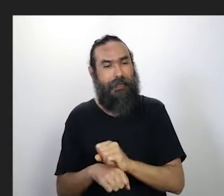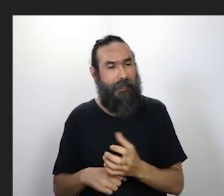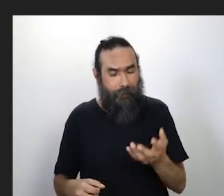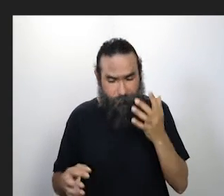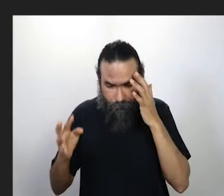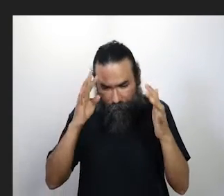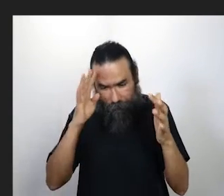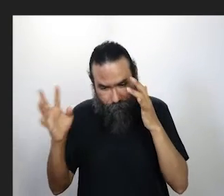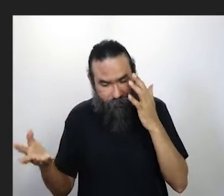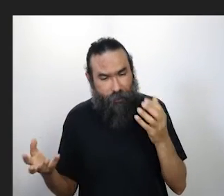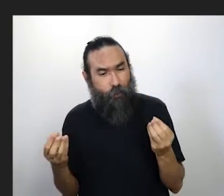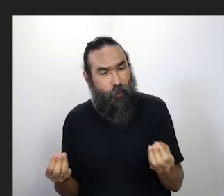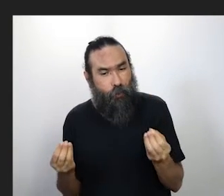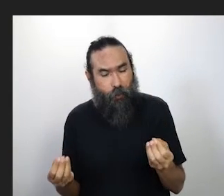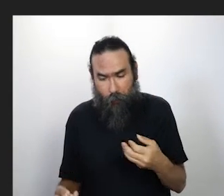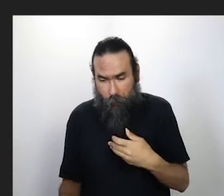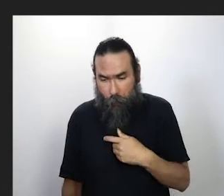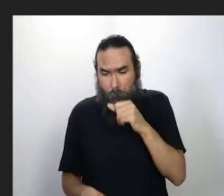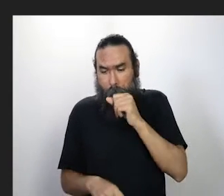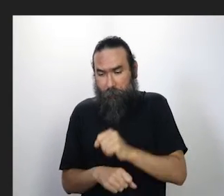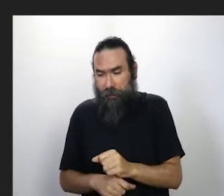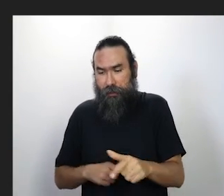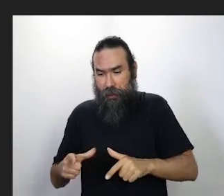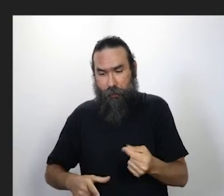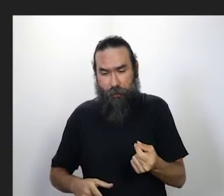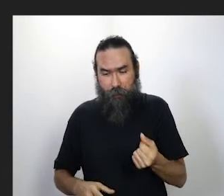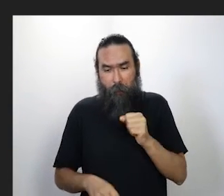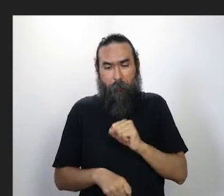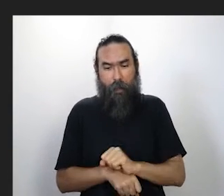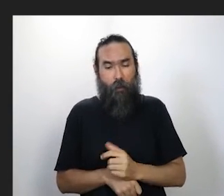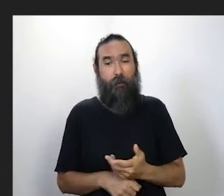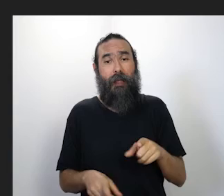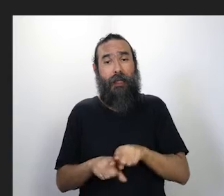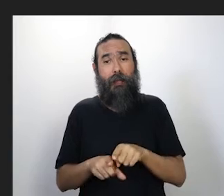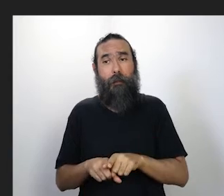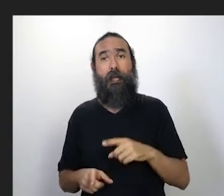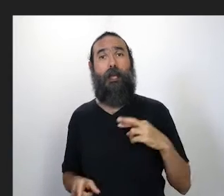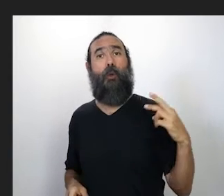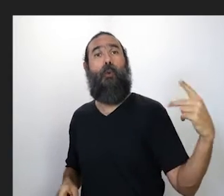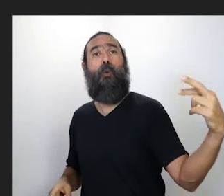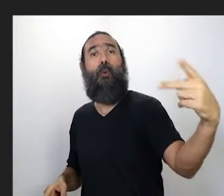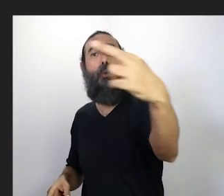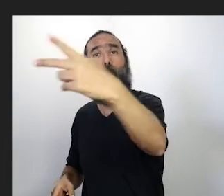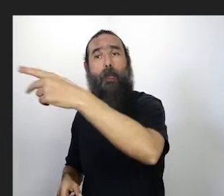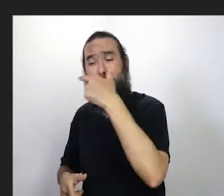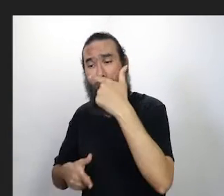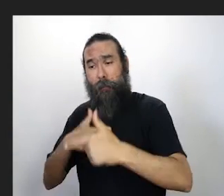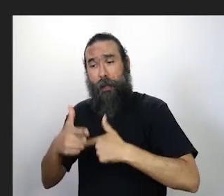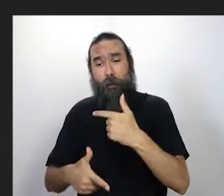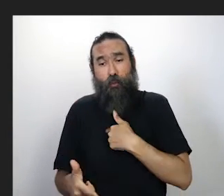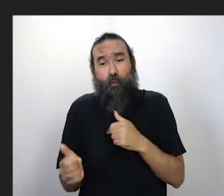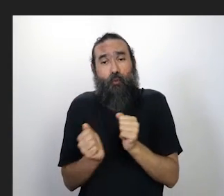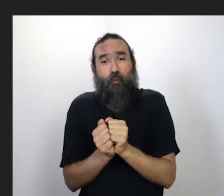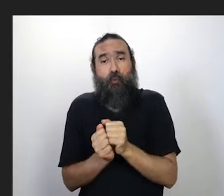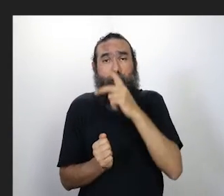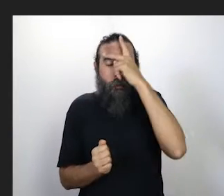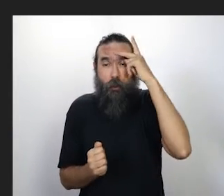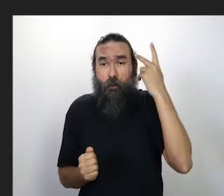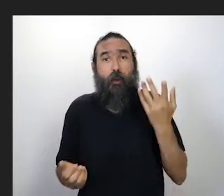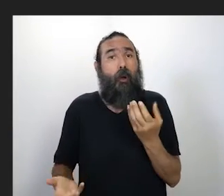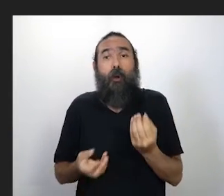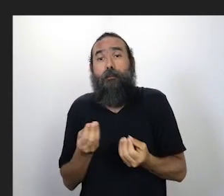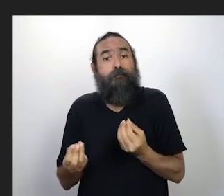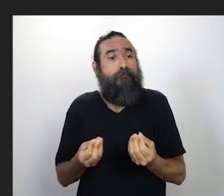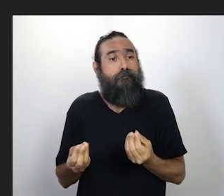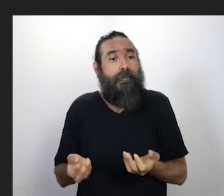nos seus trabalhos e nos trabalhos das pessoas que estão envolvidas com você, né, então eu pensei o seguinte, vamos fazer uma oficina,